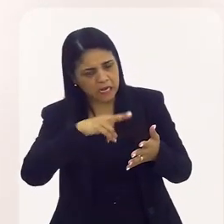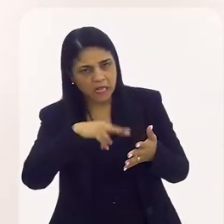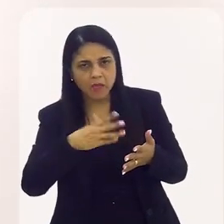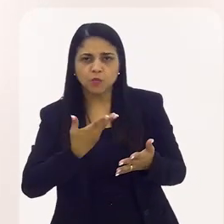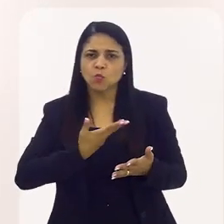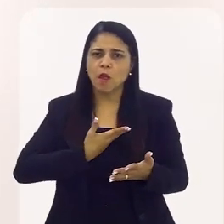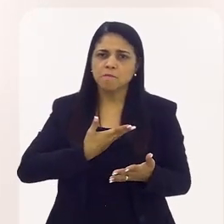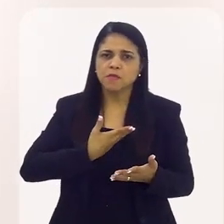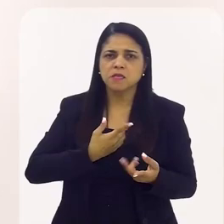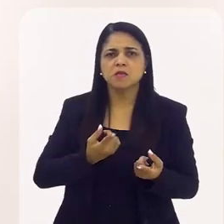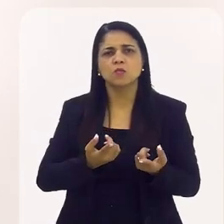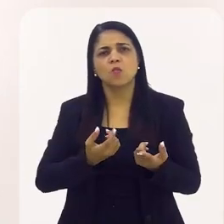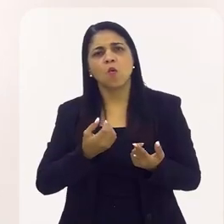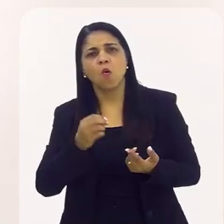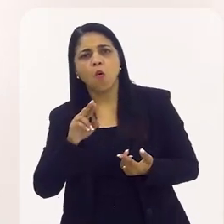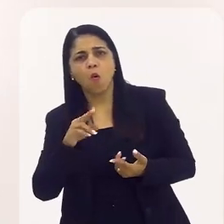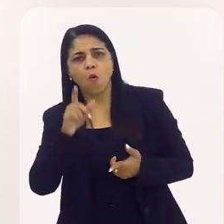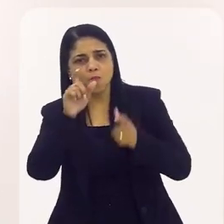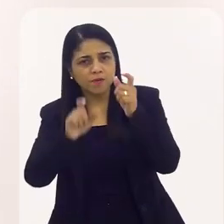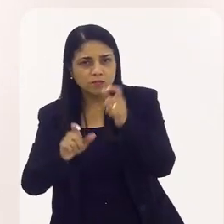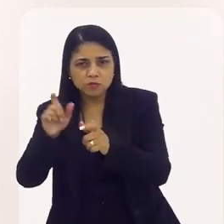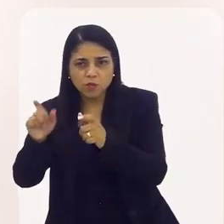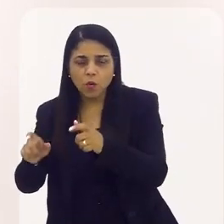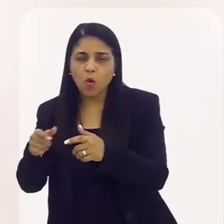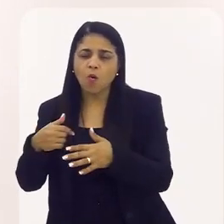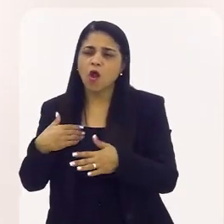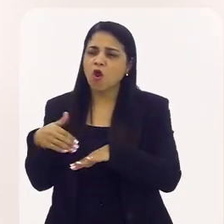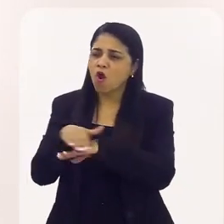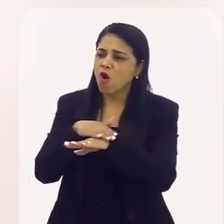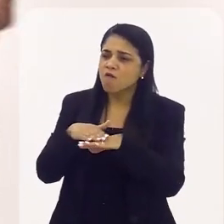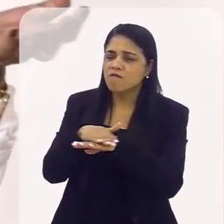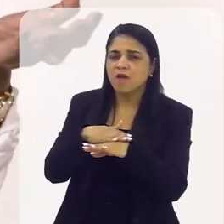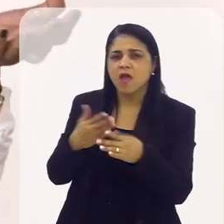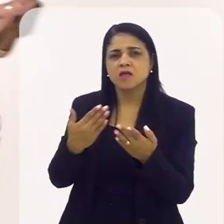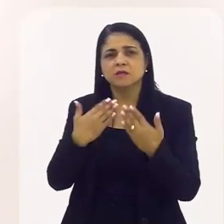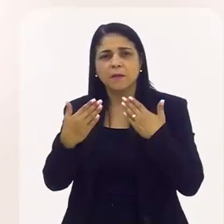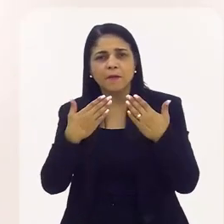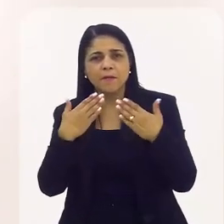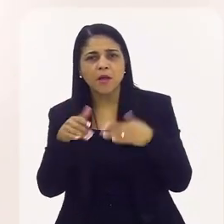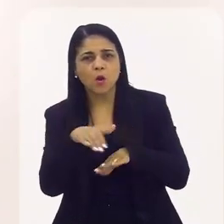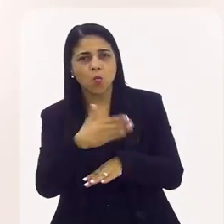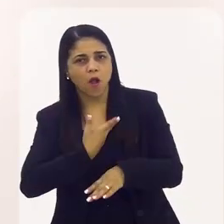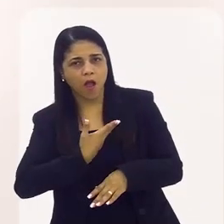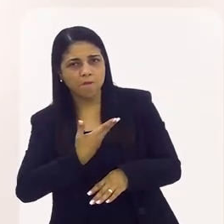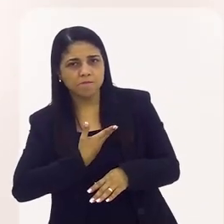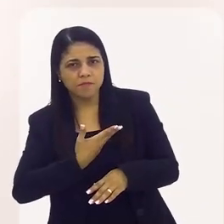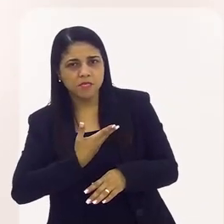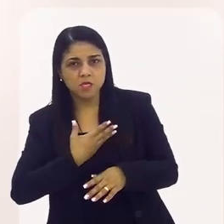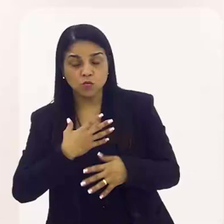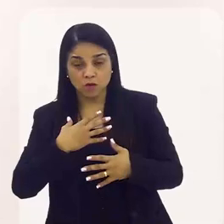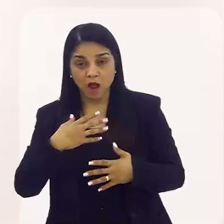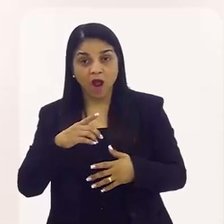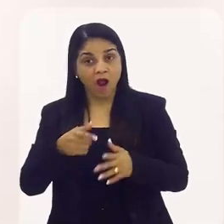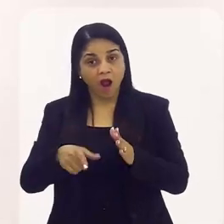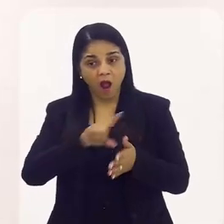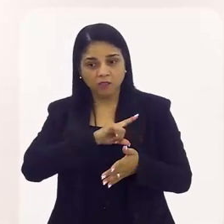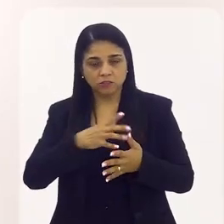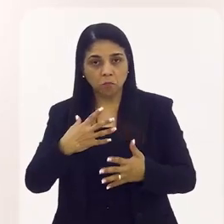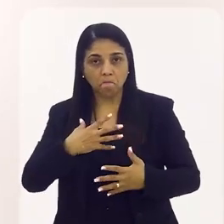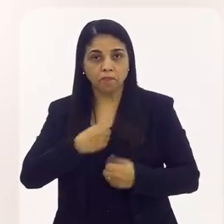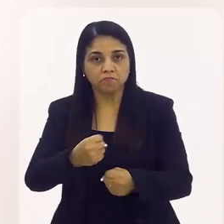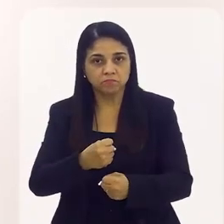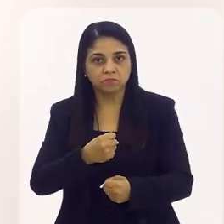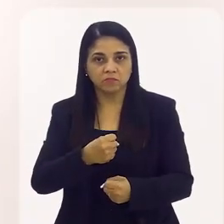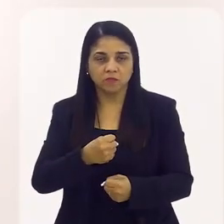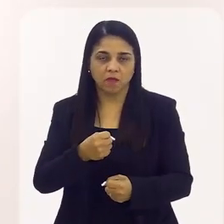de um amigo que não está bem, liga para ele. Fala com ele. Antes que ele cometa o suicídio, já que a taxa de suicídio aumentou